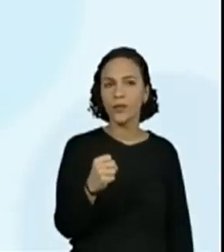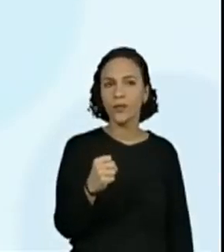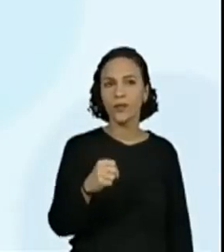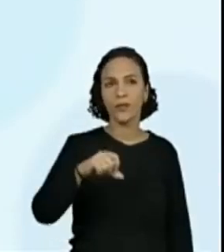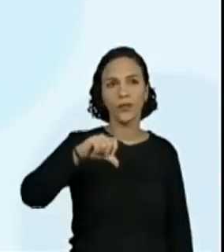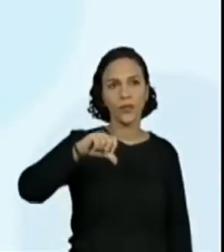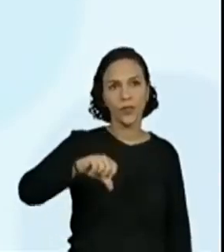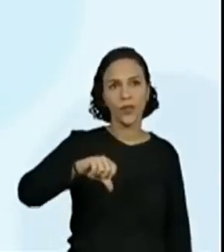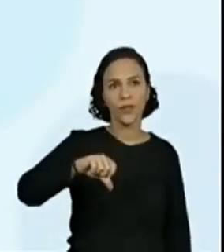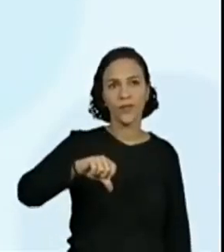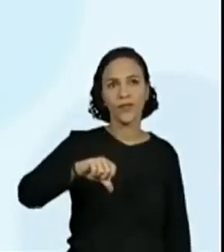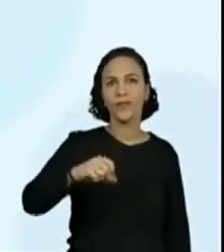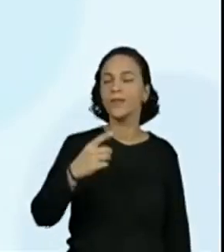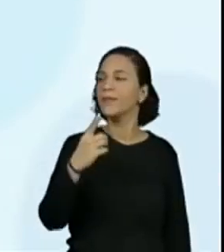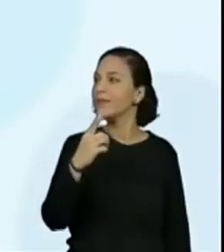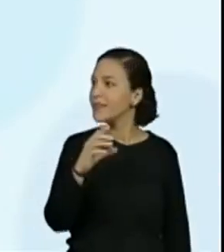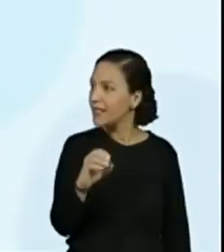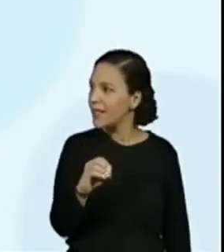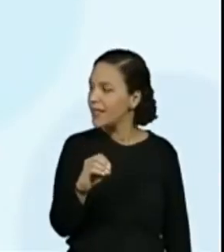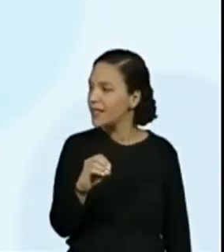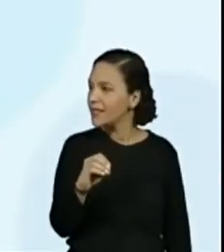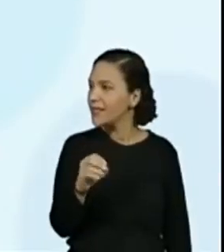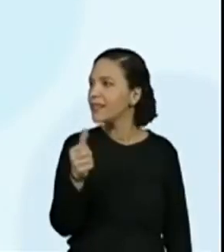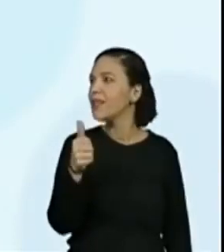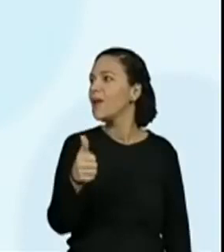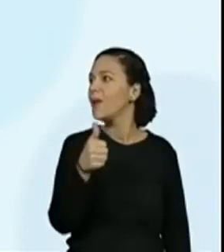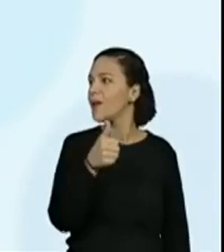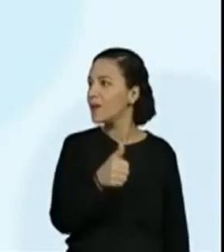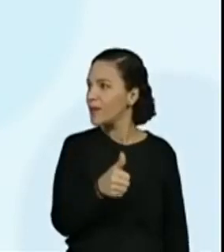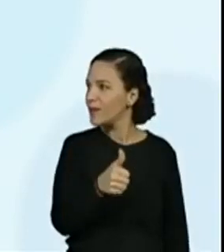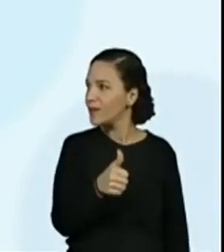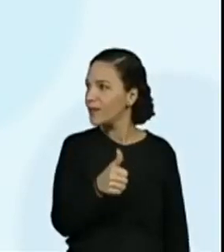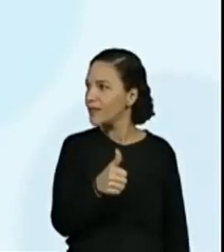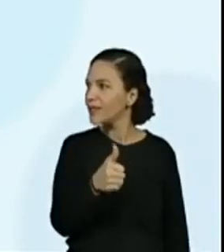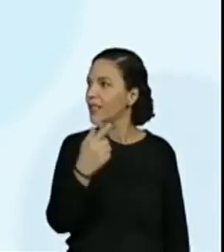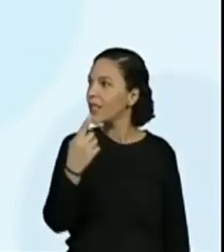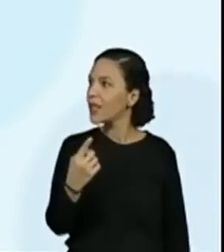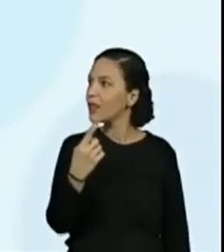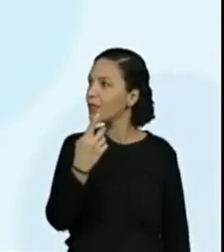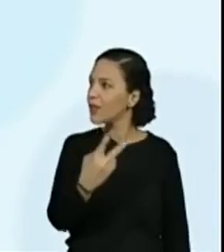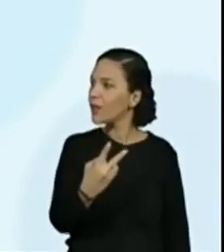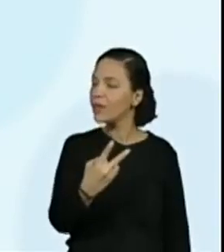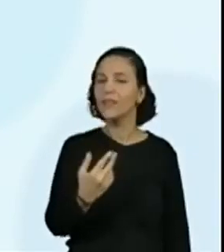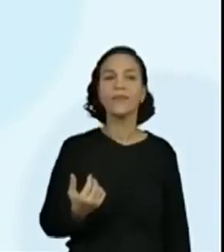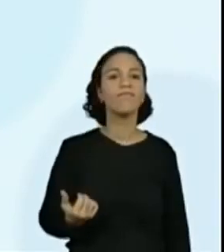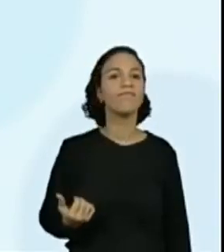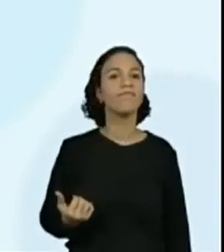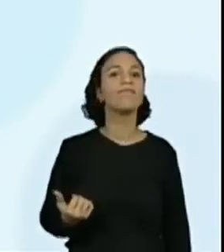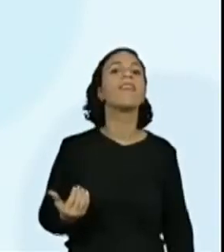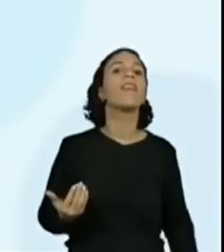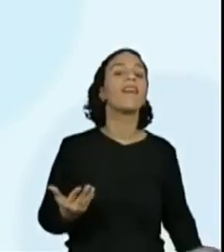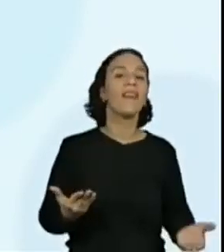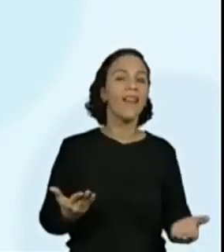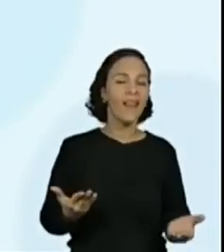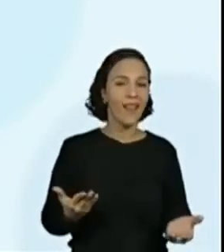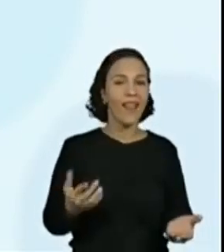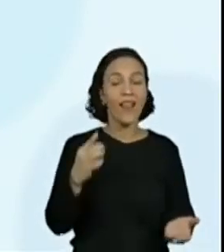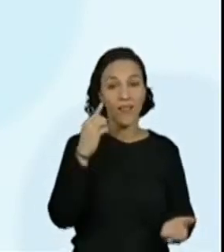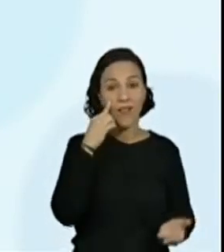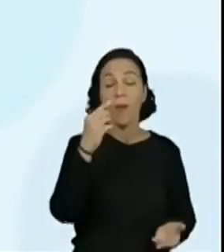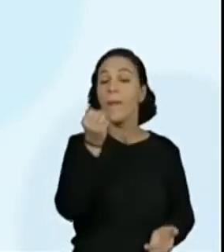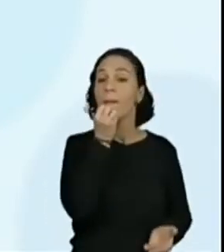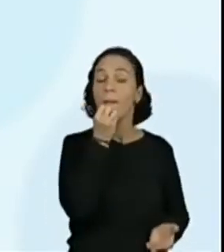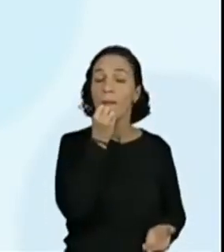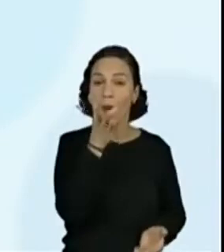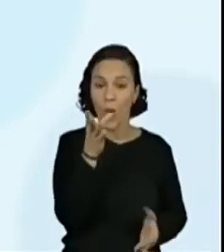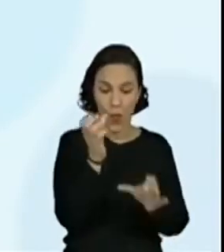oito, nove, dez, onze, doze. Além de contar, eu tô treinando